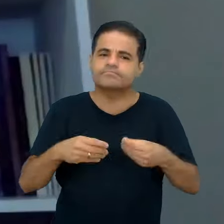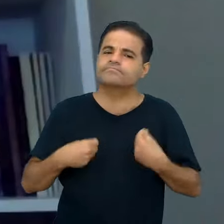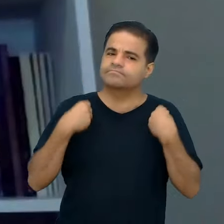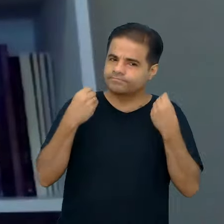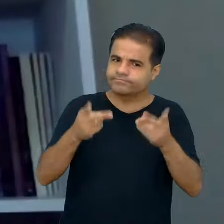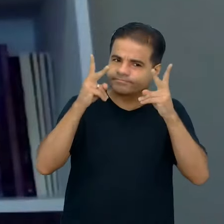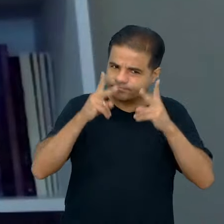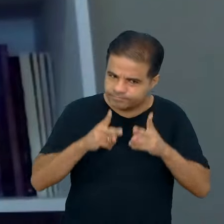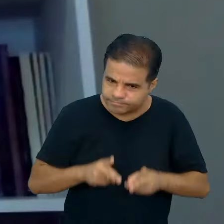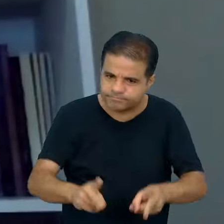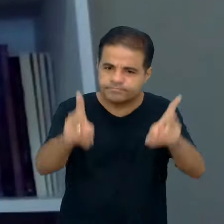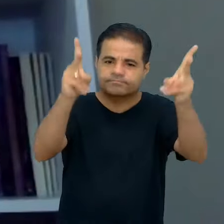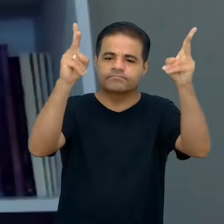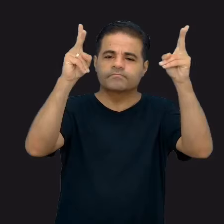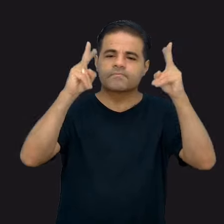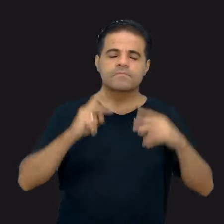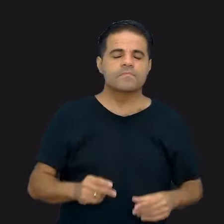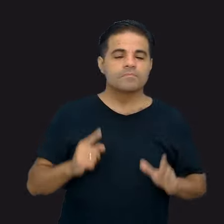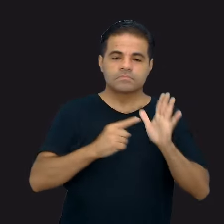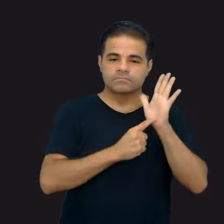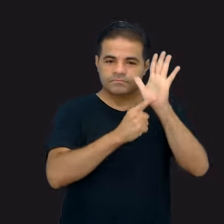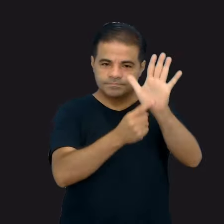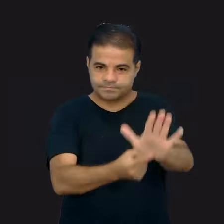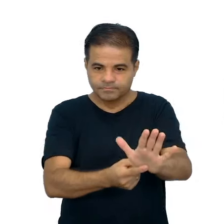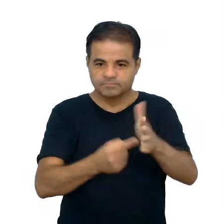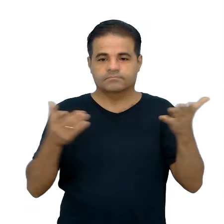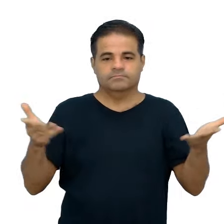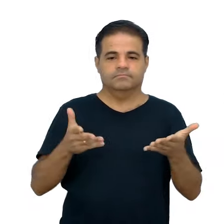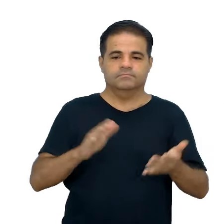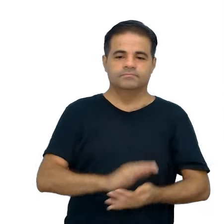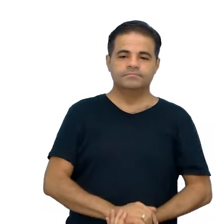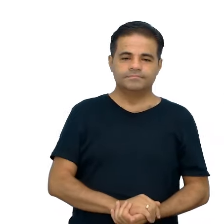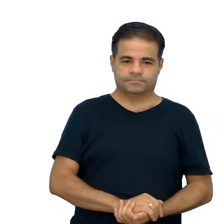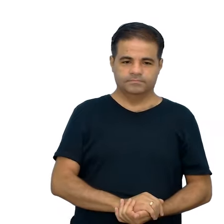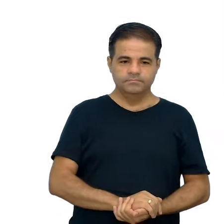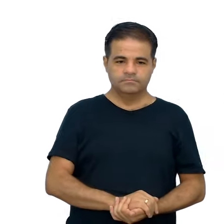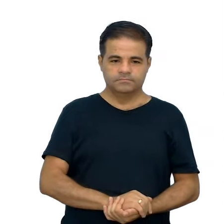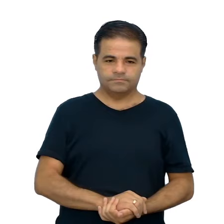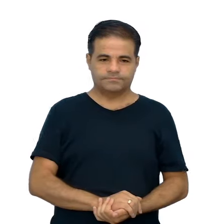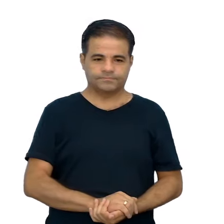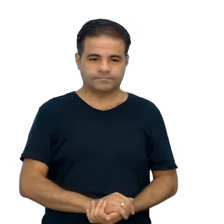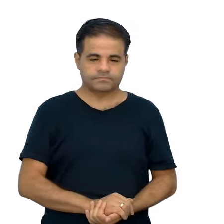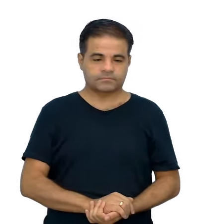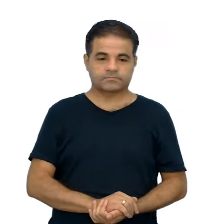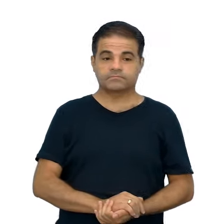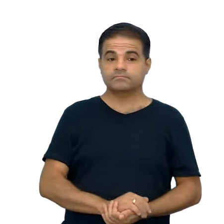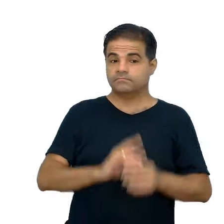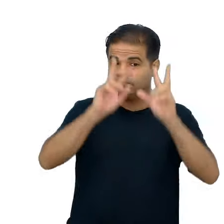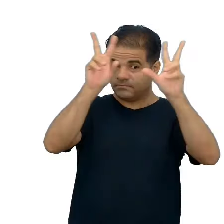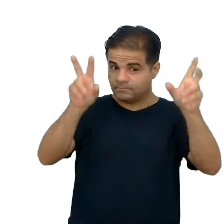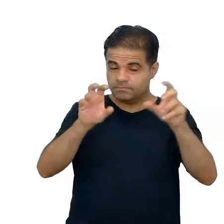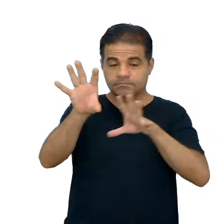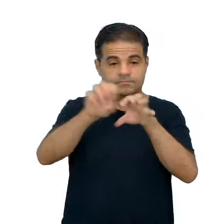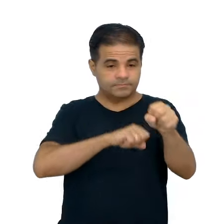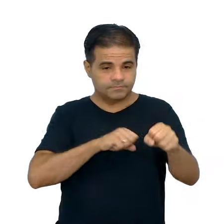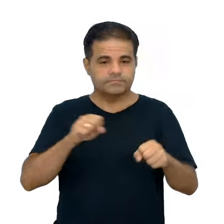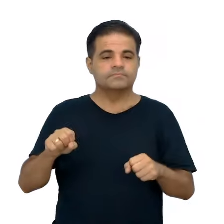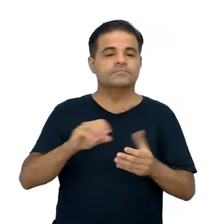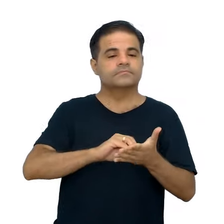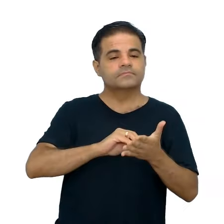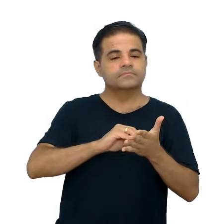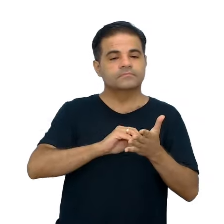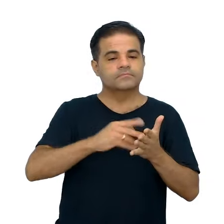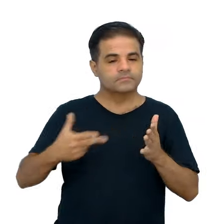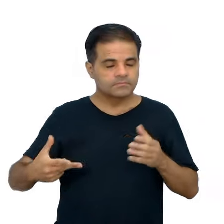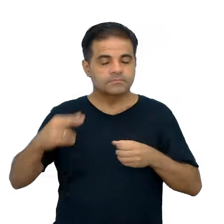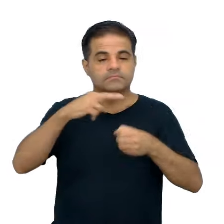início realmente a essa apresentação de hoje. Então estamos falando aqui da formação para professores, recuperação e